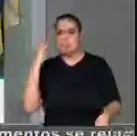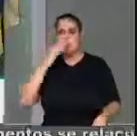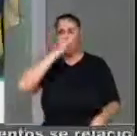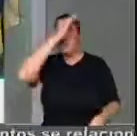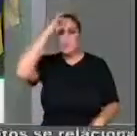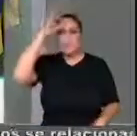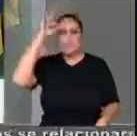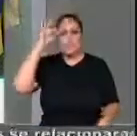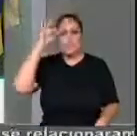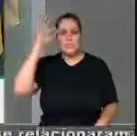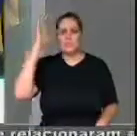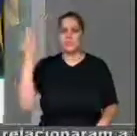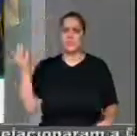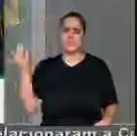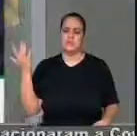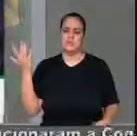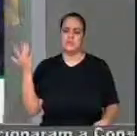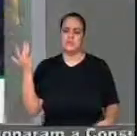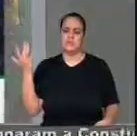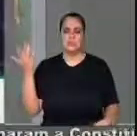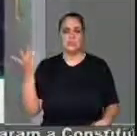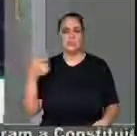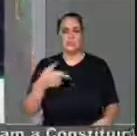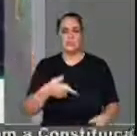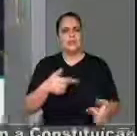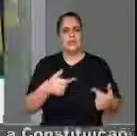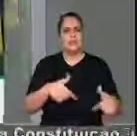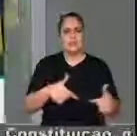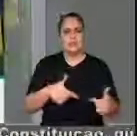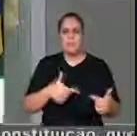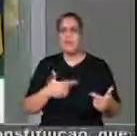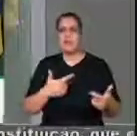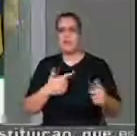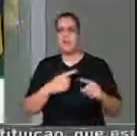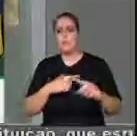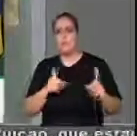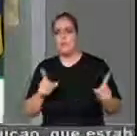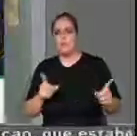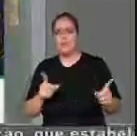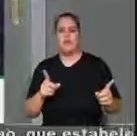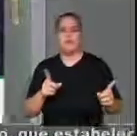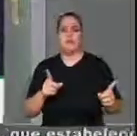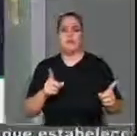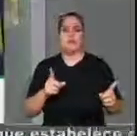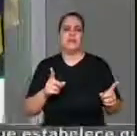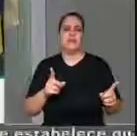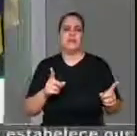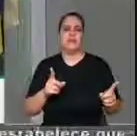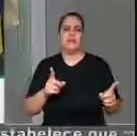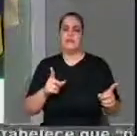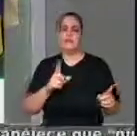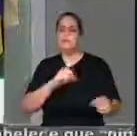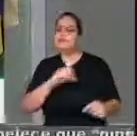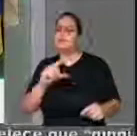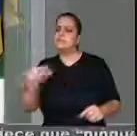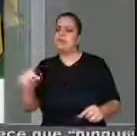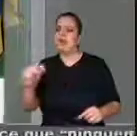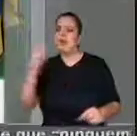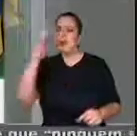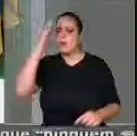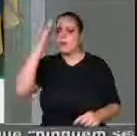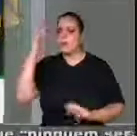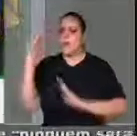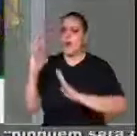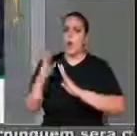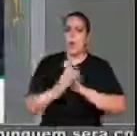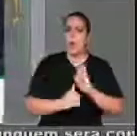pessoas que têm as suas vidas tiradas porque demoraram a entregar o objeto que o ladrão